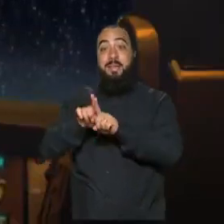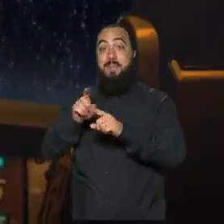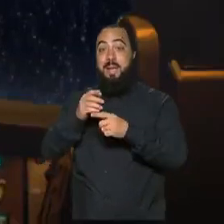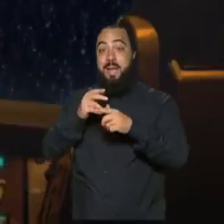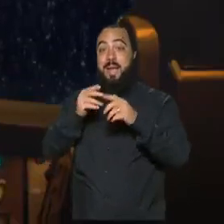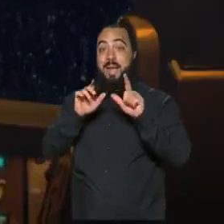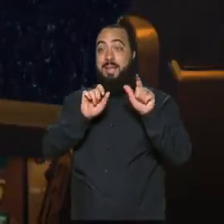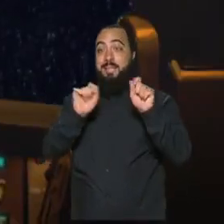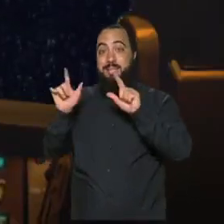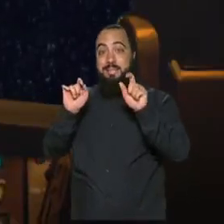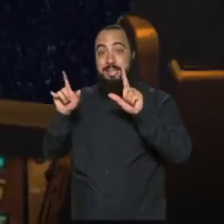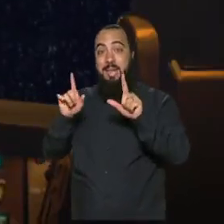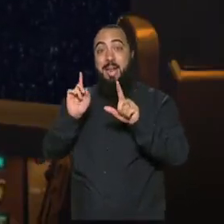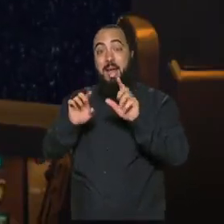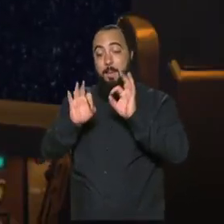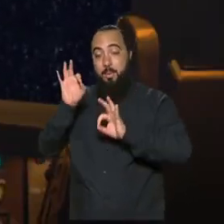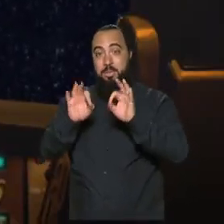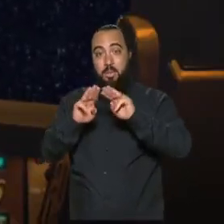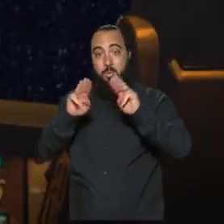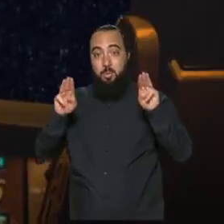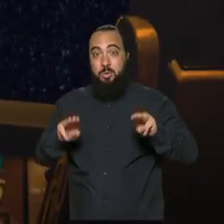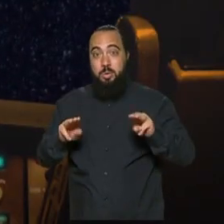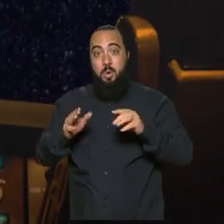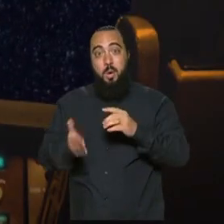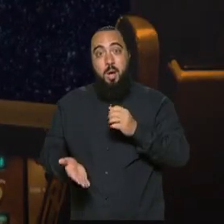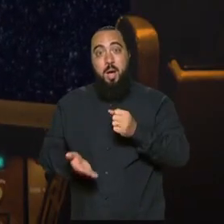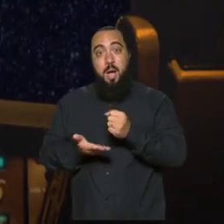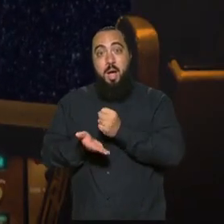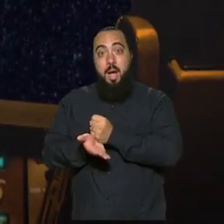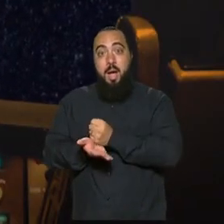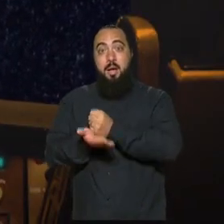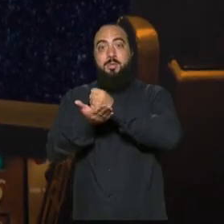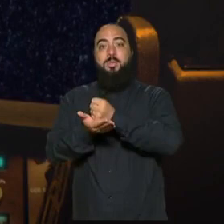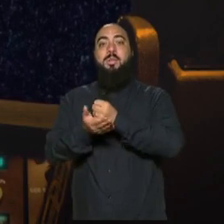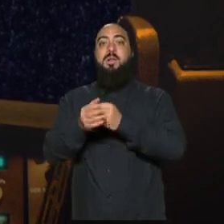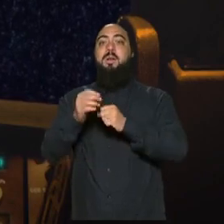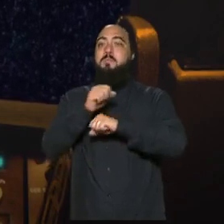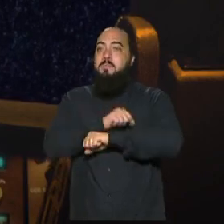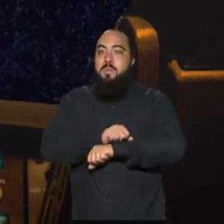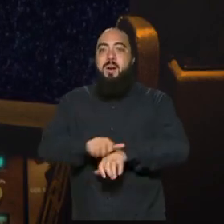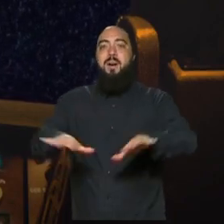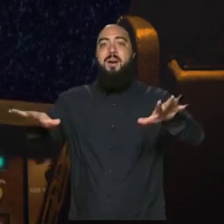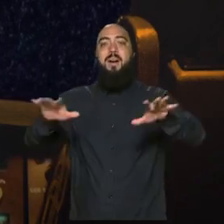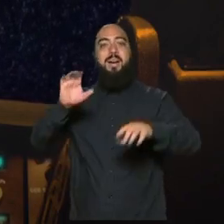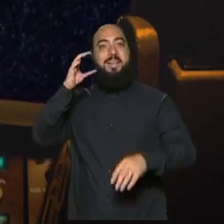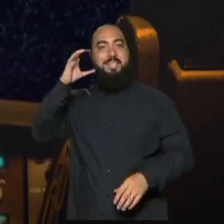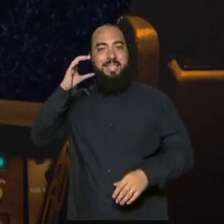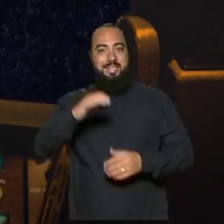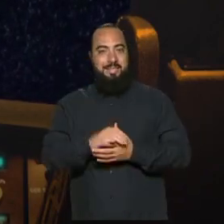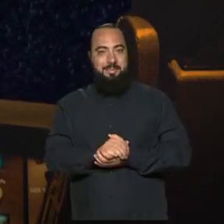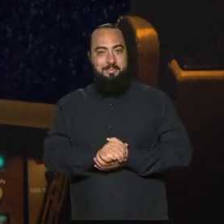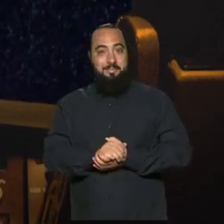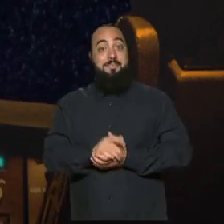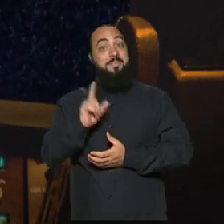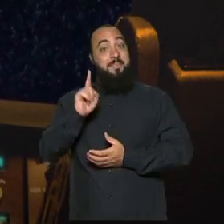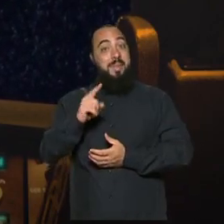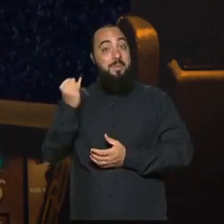projeto do museu em contribuir com a popularização da ciência. É bom que se fale que é um